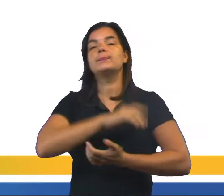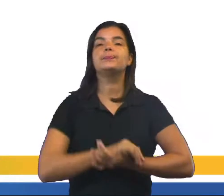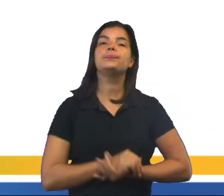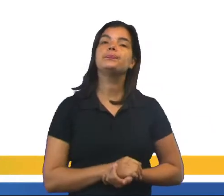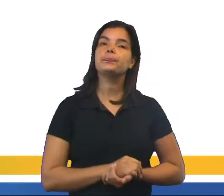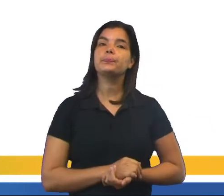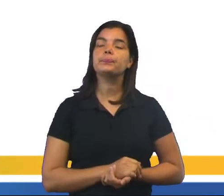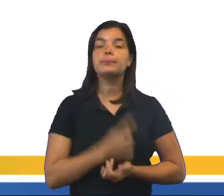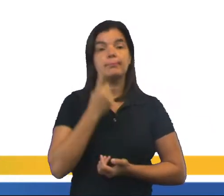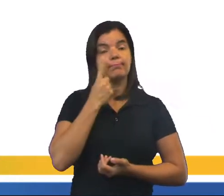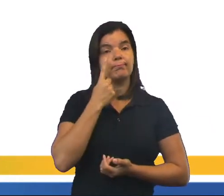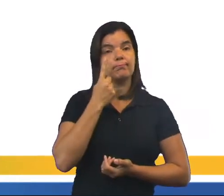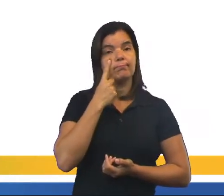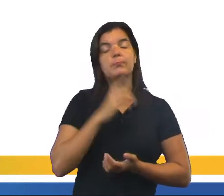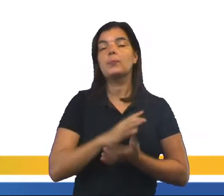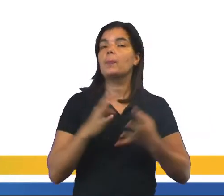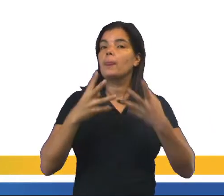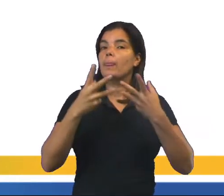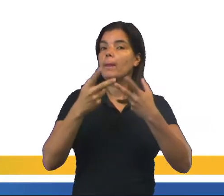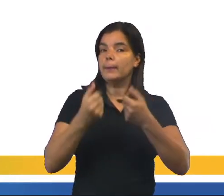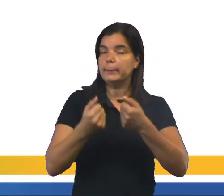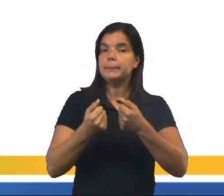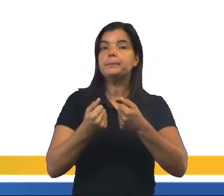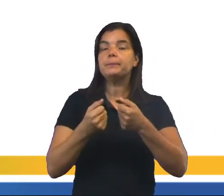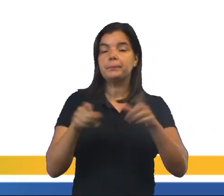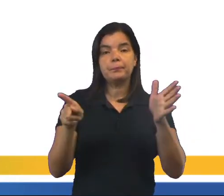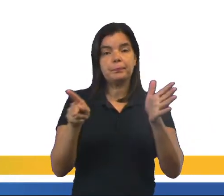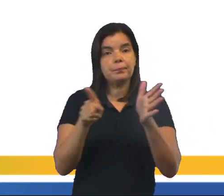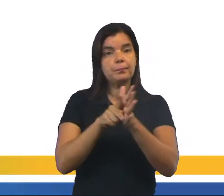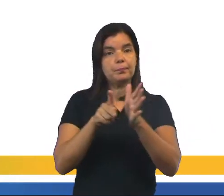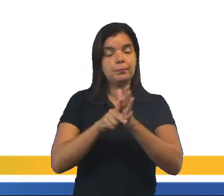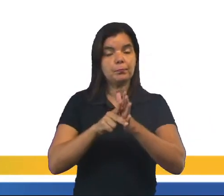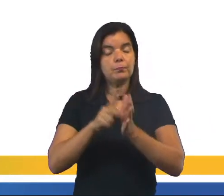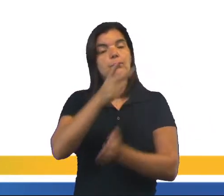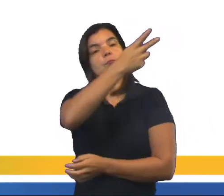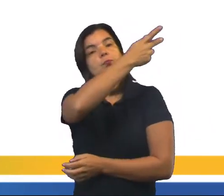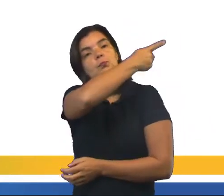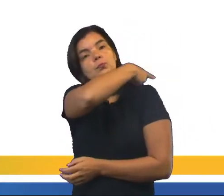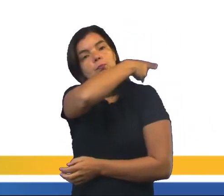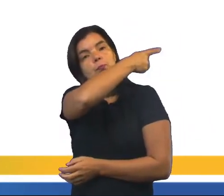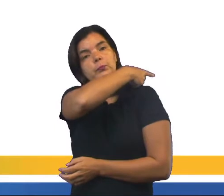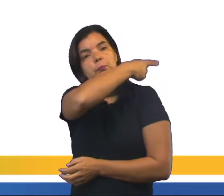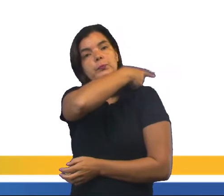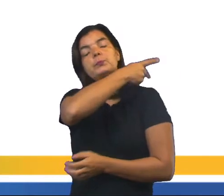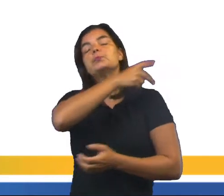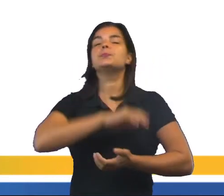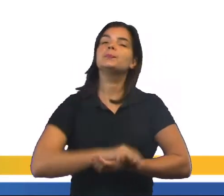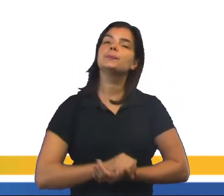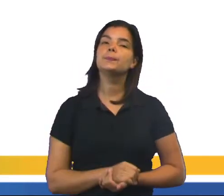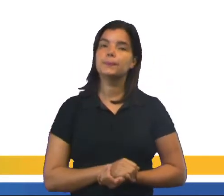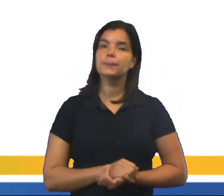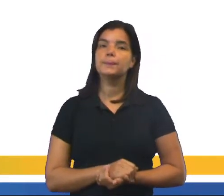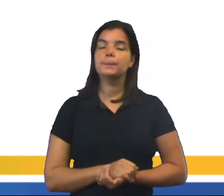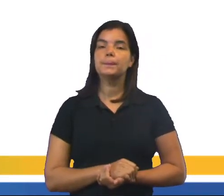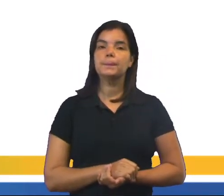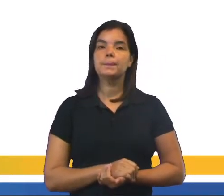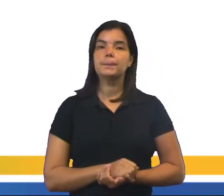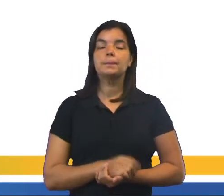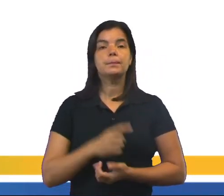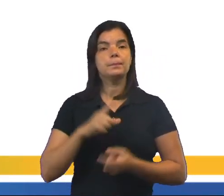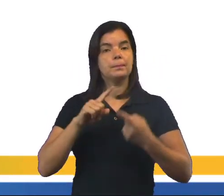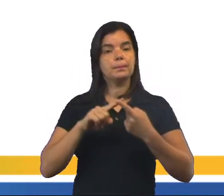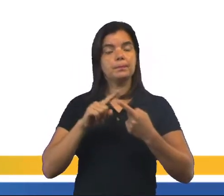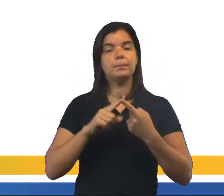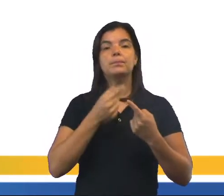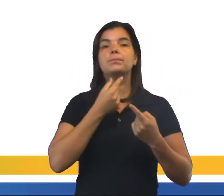Olha só. Todos os órgãos, né? Que fazem parte do sistema respiratório. Nós temos